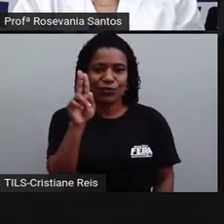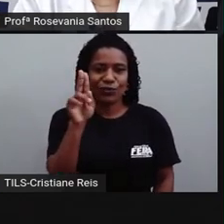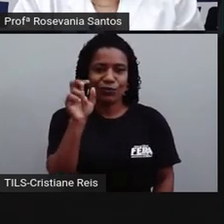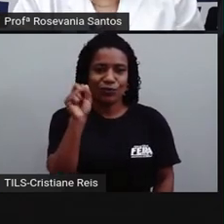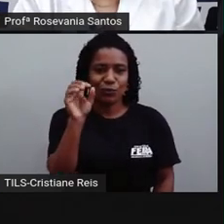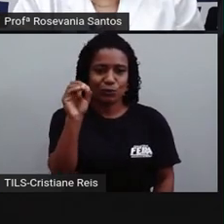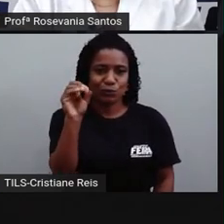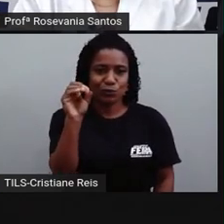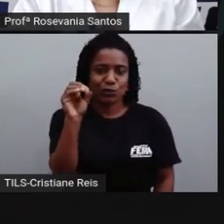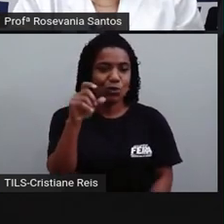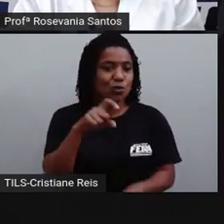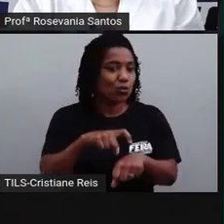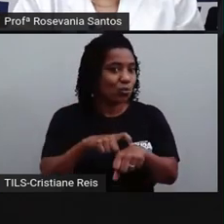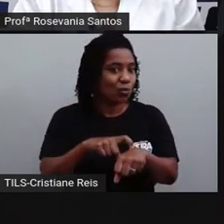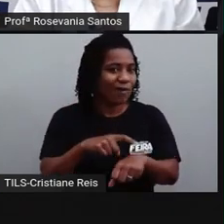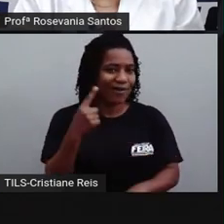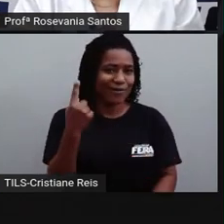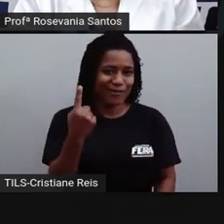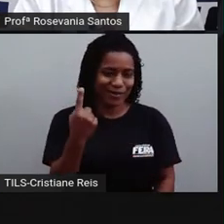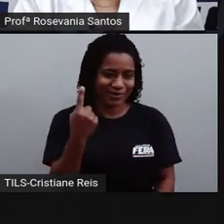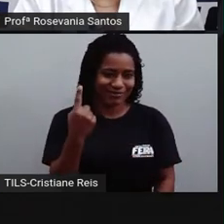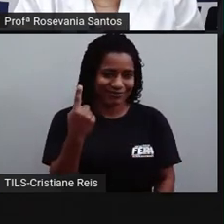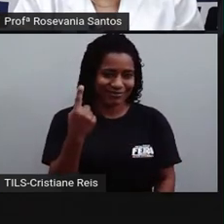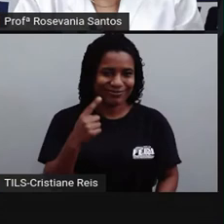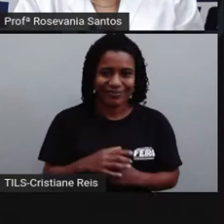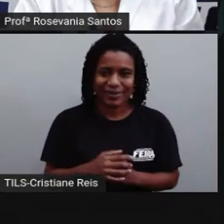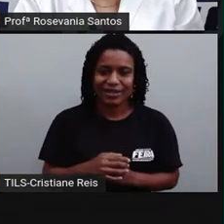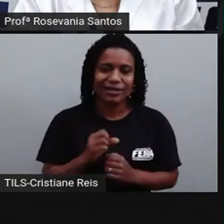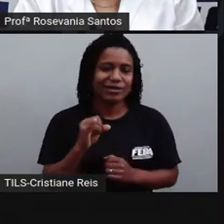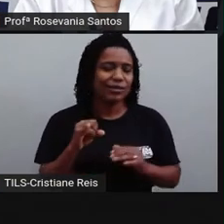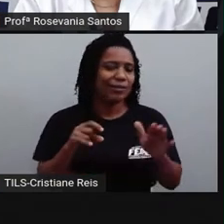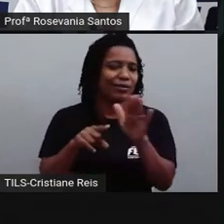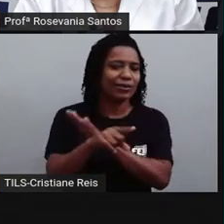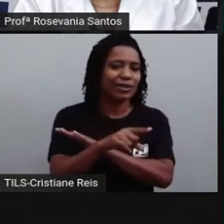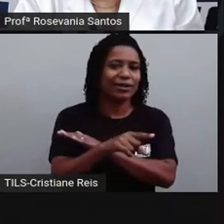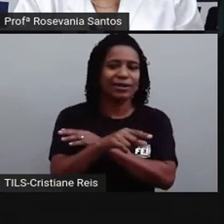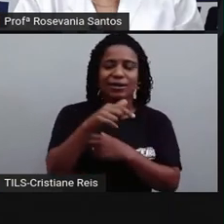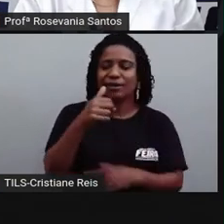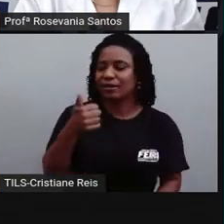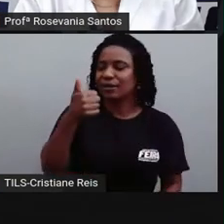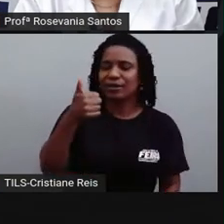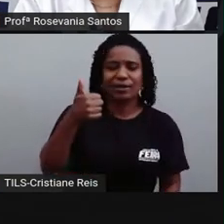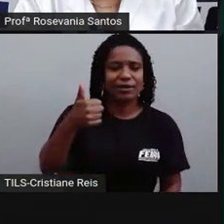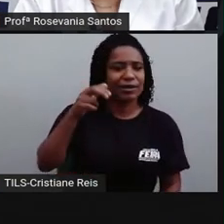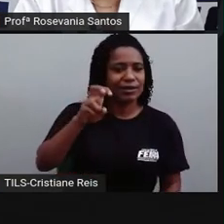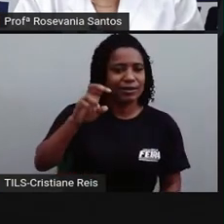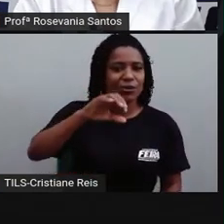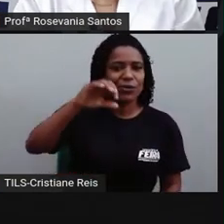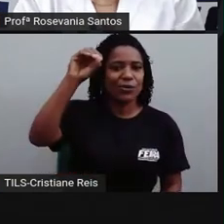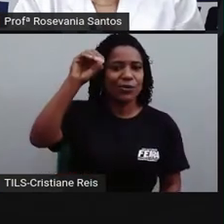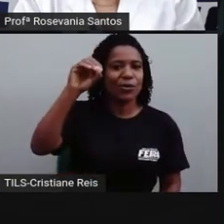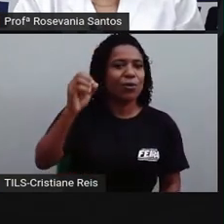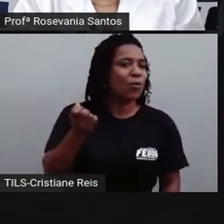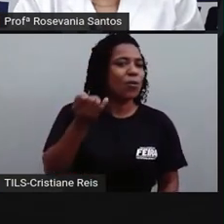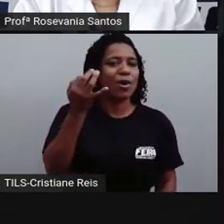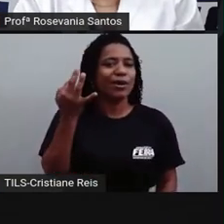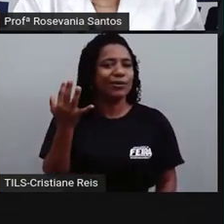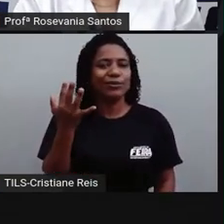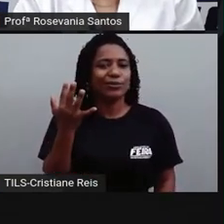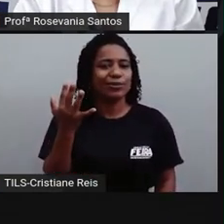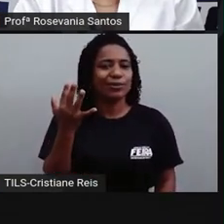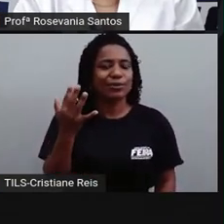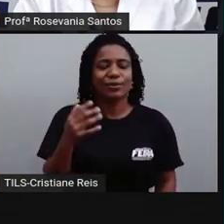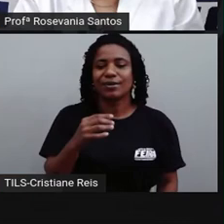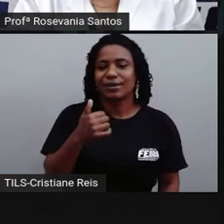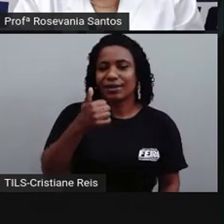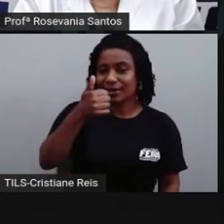Um fuso horário. Se eu fizer a pergunta, são quantos graus cada fuso horário? 15 graus. Então, eu tenho aqui 15